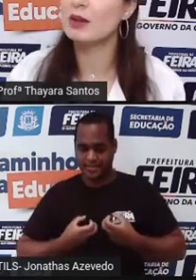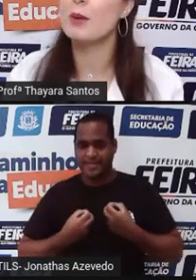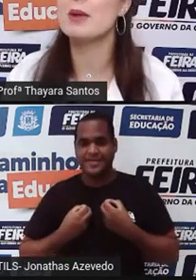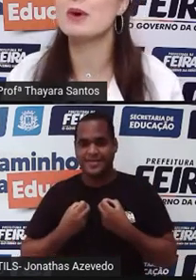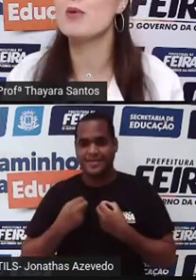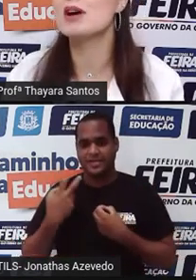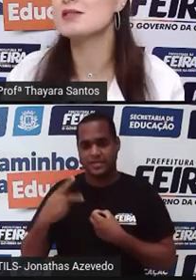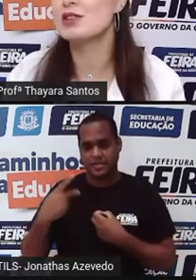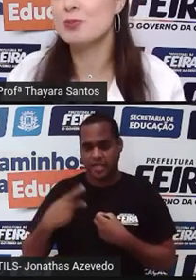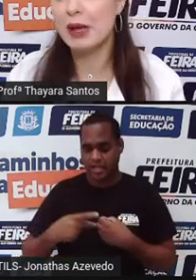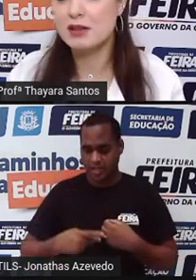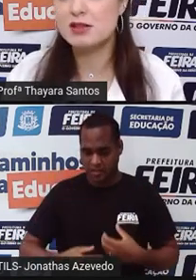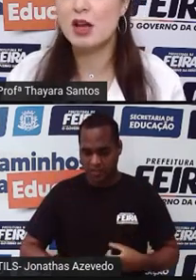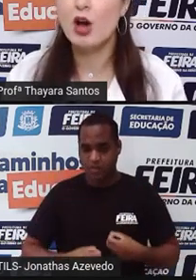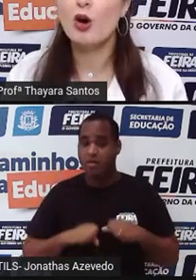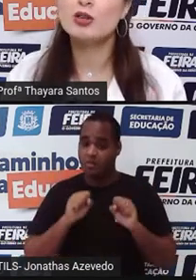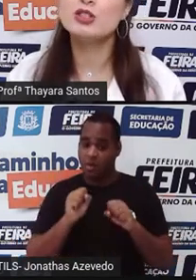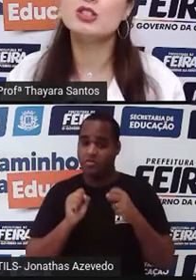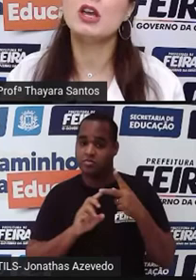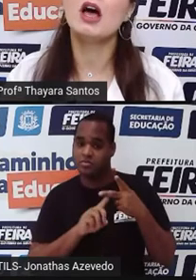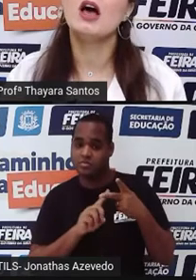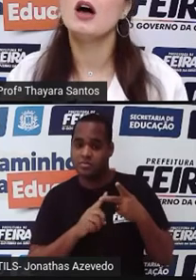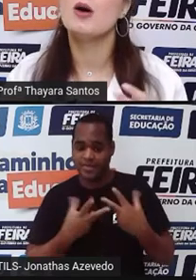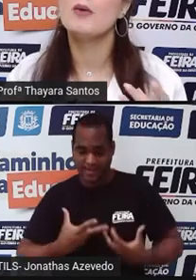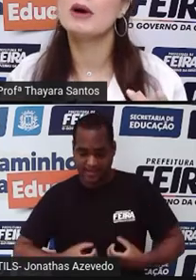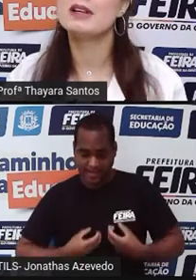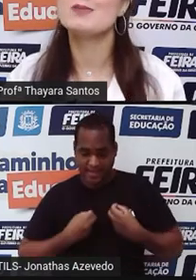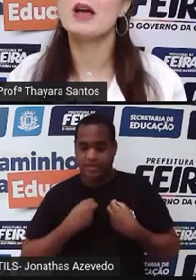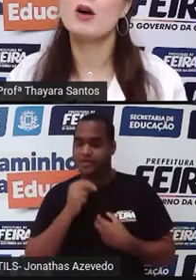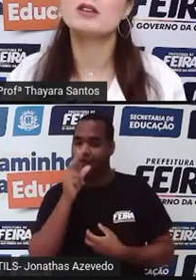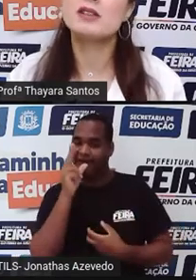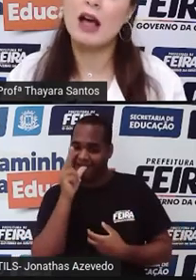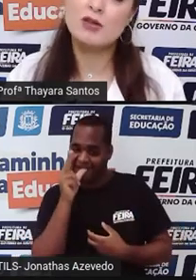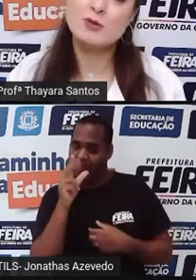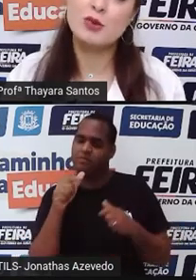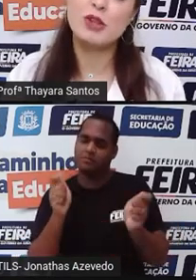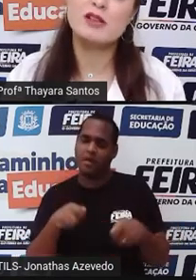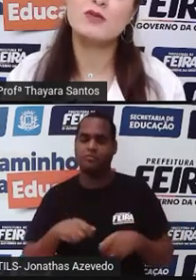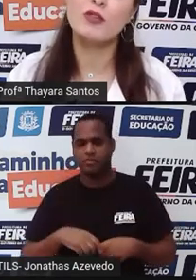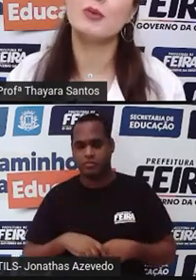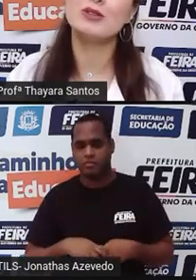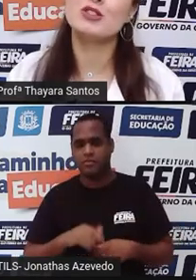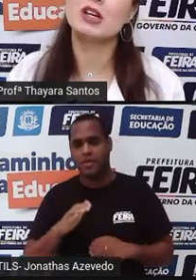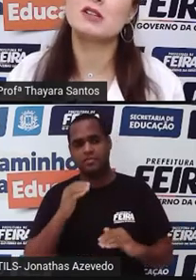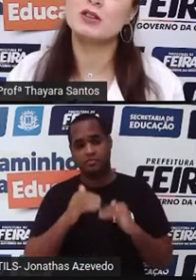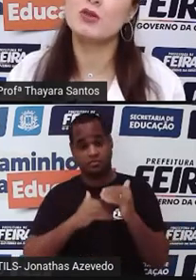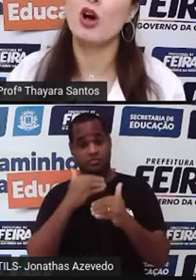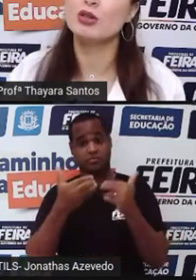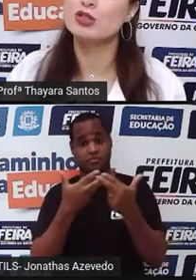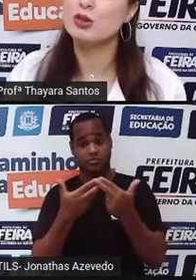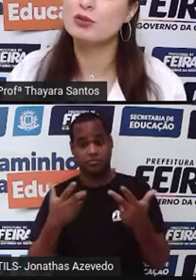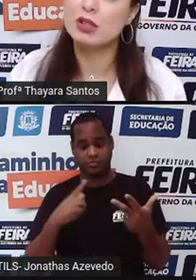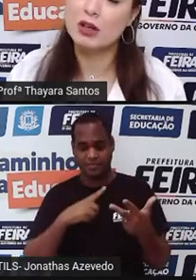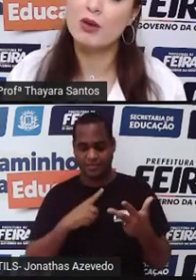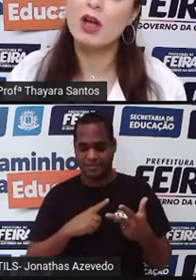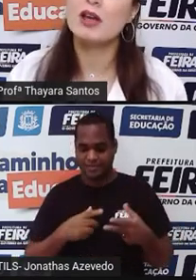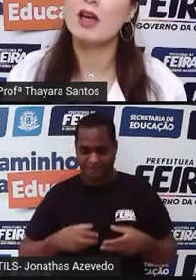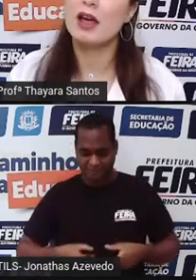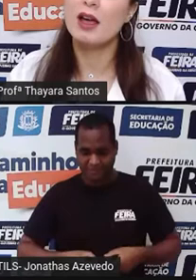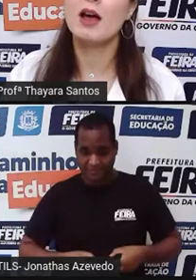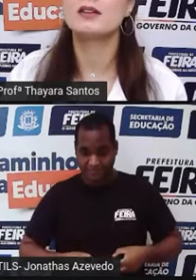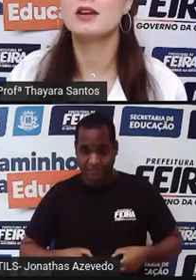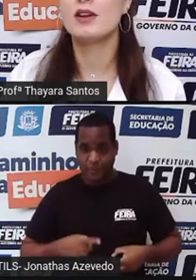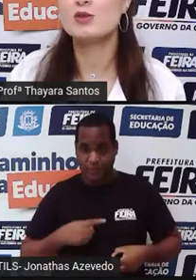útero e também para o câncer de pênis. Hoje em dia, uma das maiores causas para o desenvolvimento de câncer do colo de útero